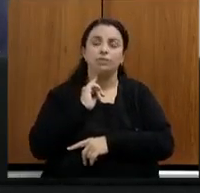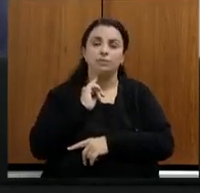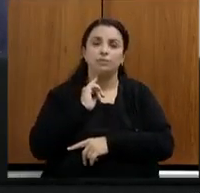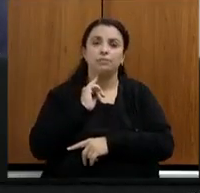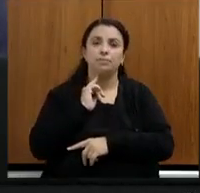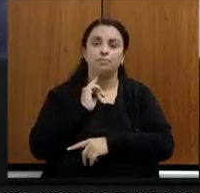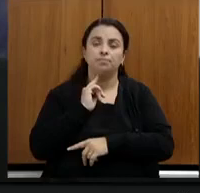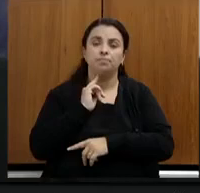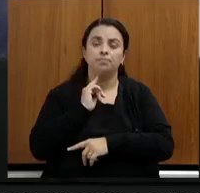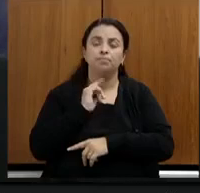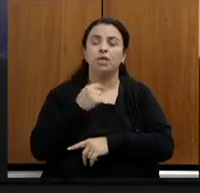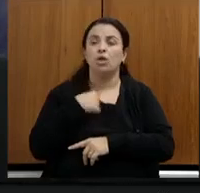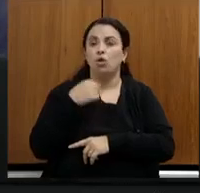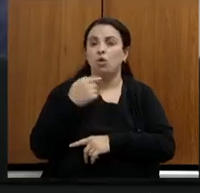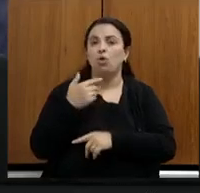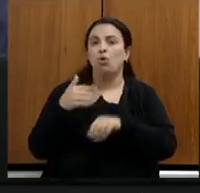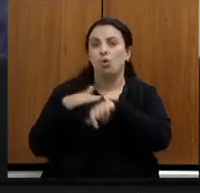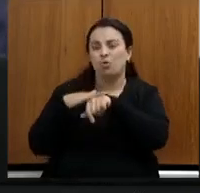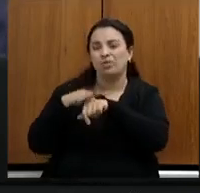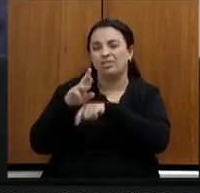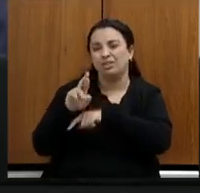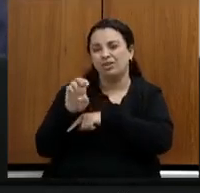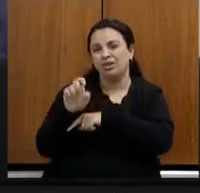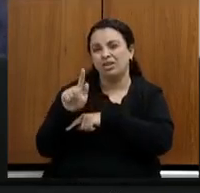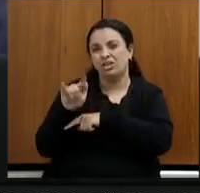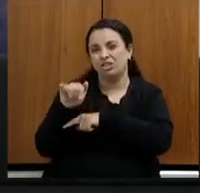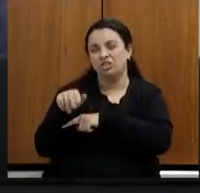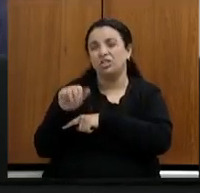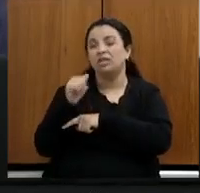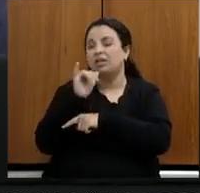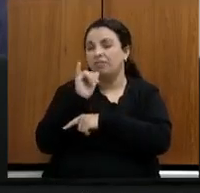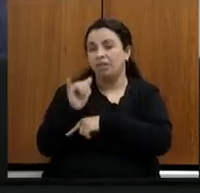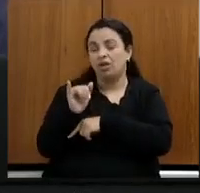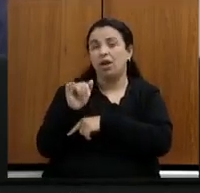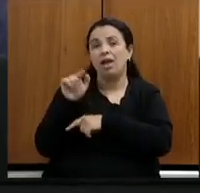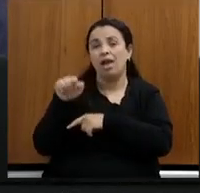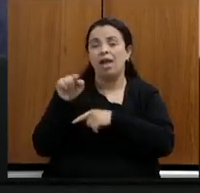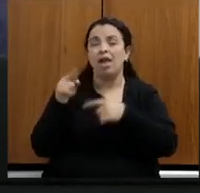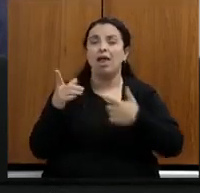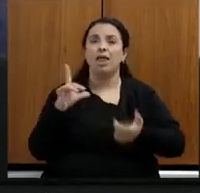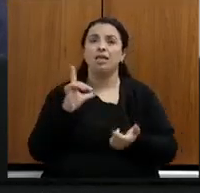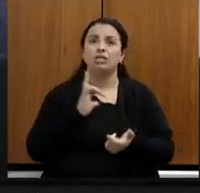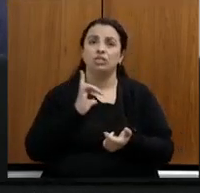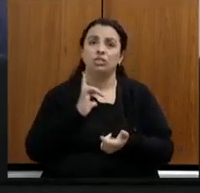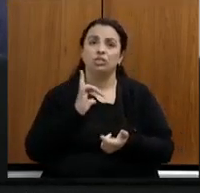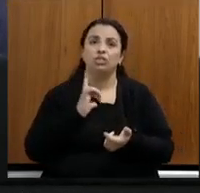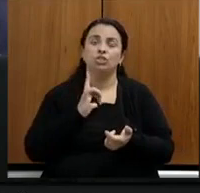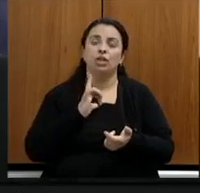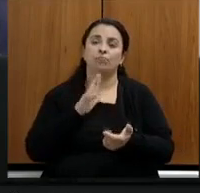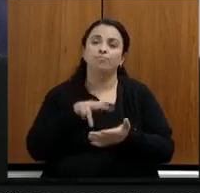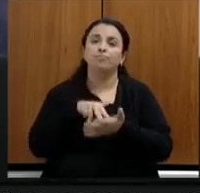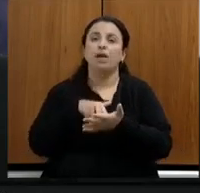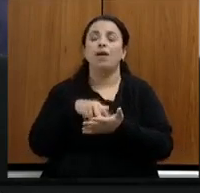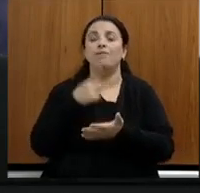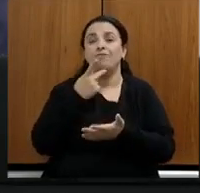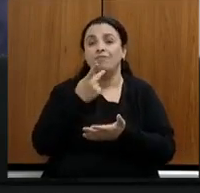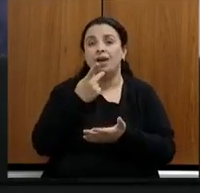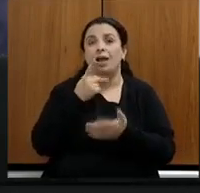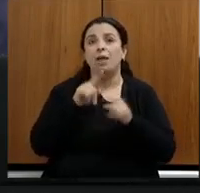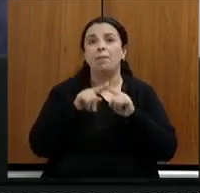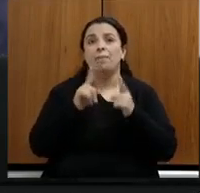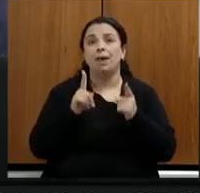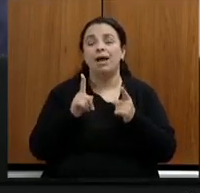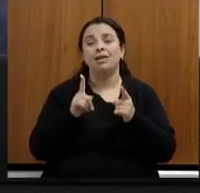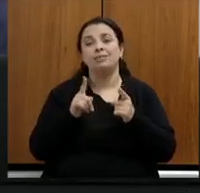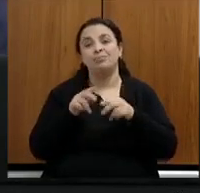como eu falei com a Regina Regina não a Regina teria aqui a fala só que dentro do